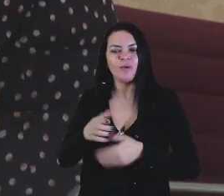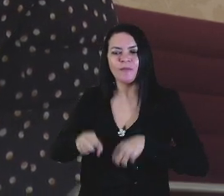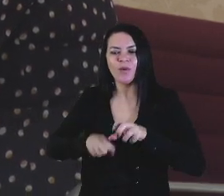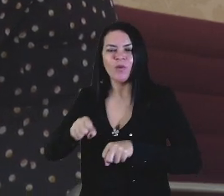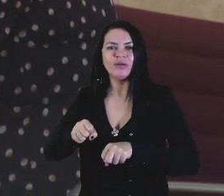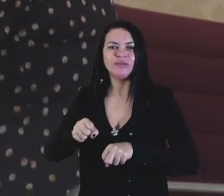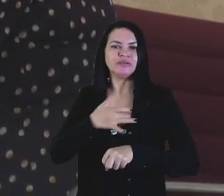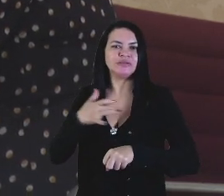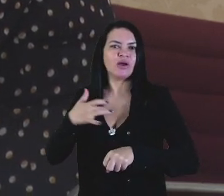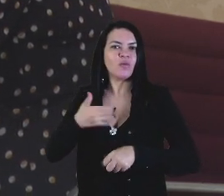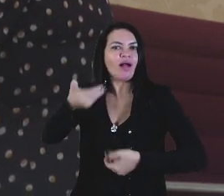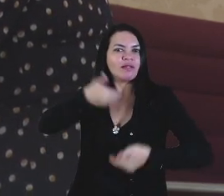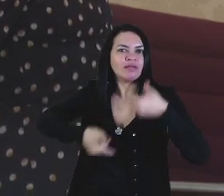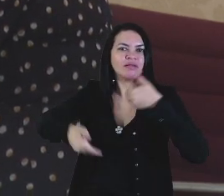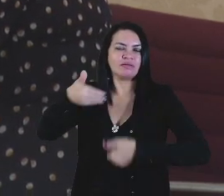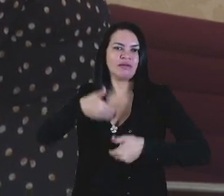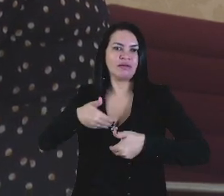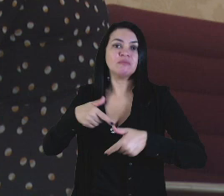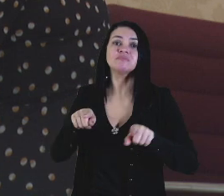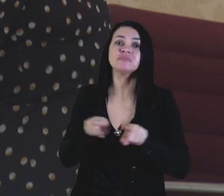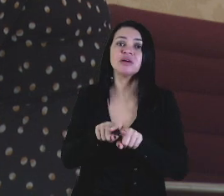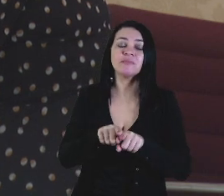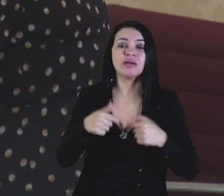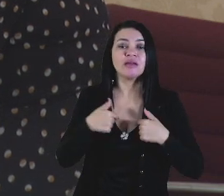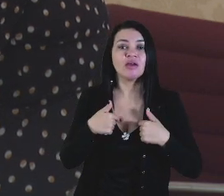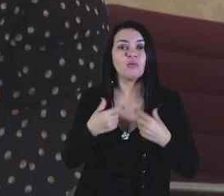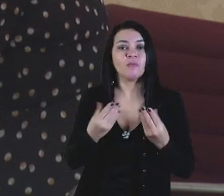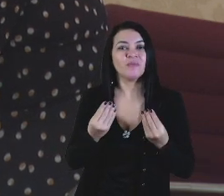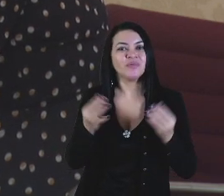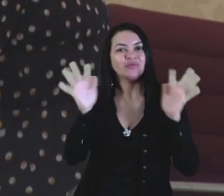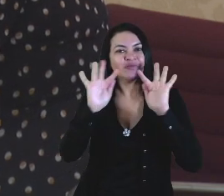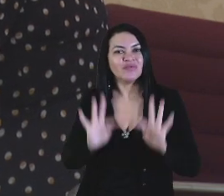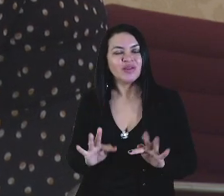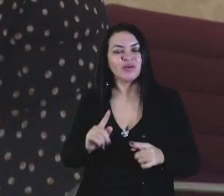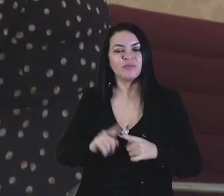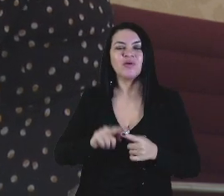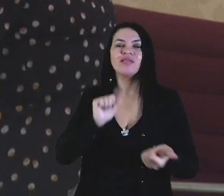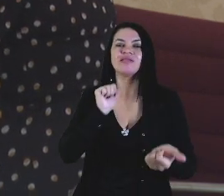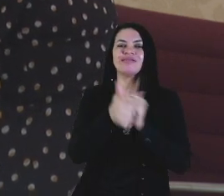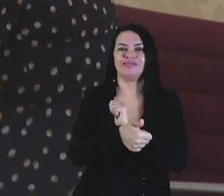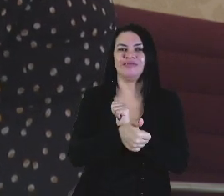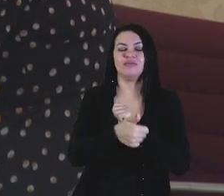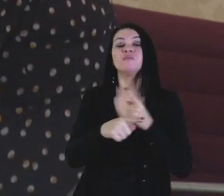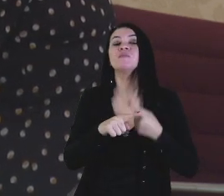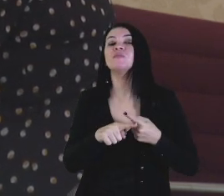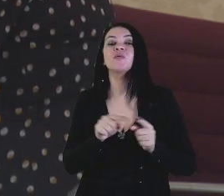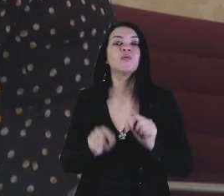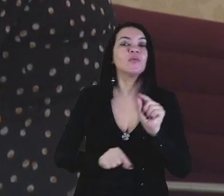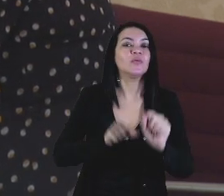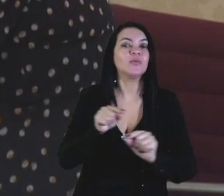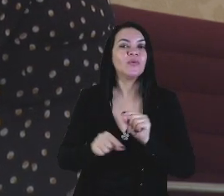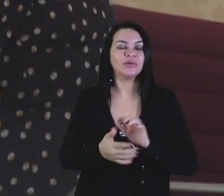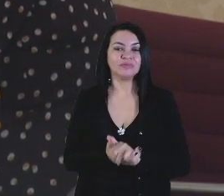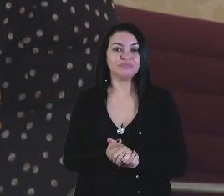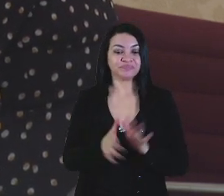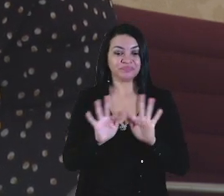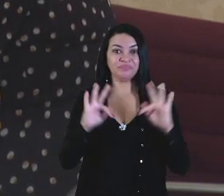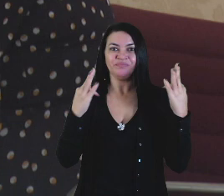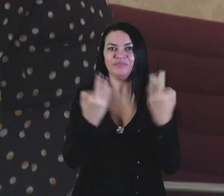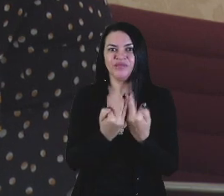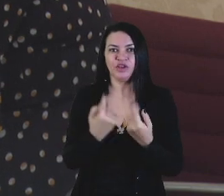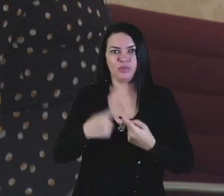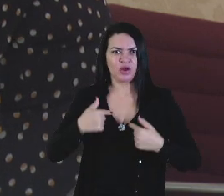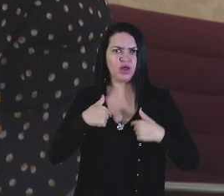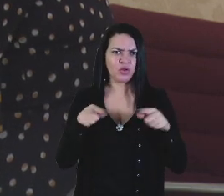atendimento. Também eu estou contente com o Parque de Esportes, da família, porque eu